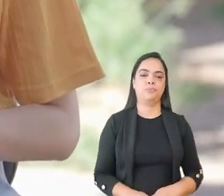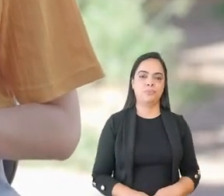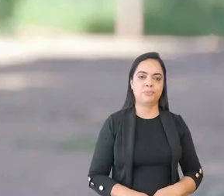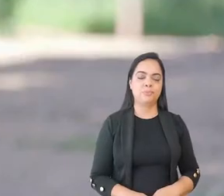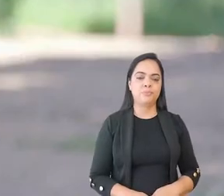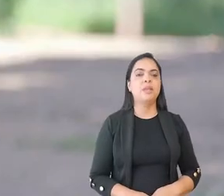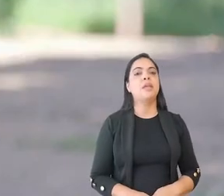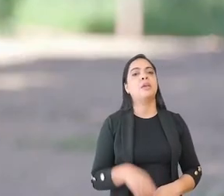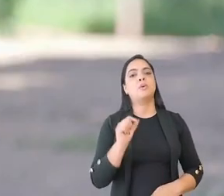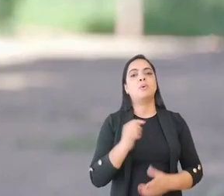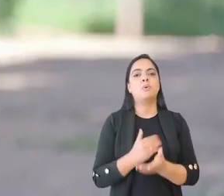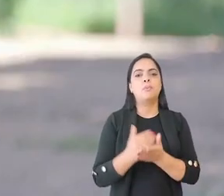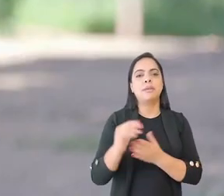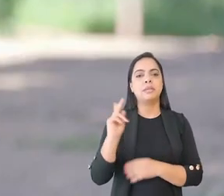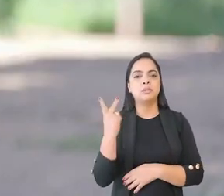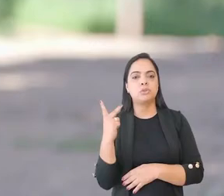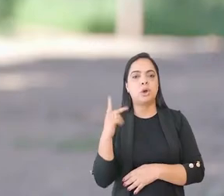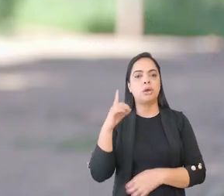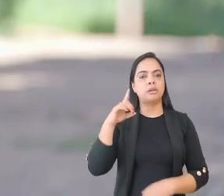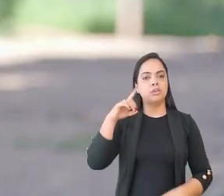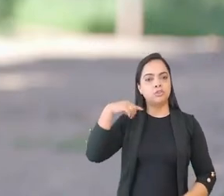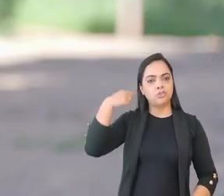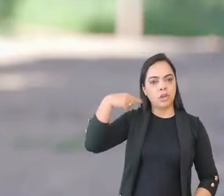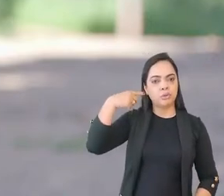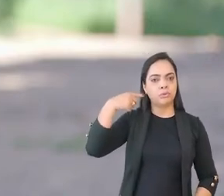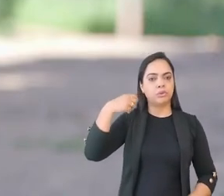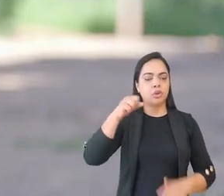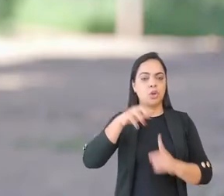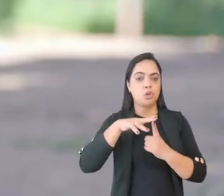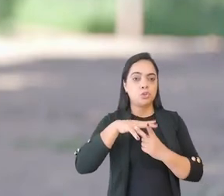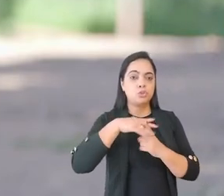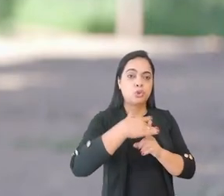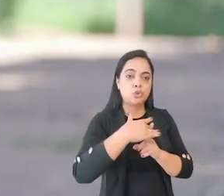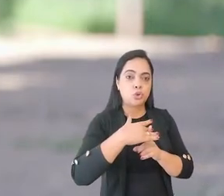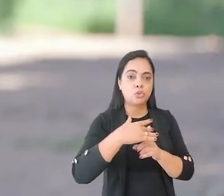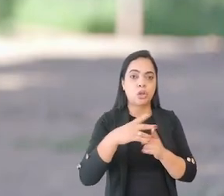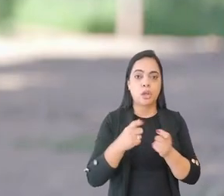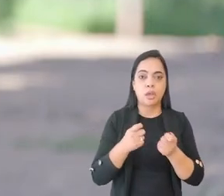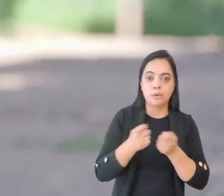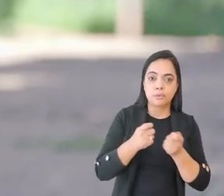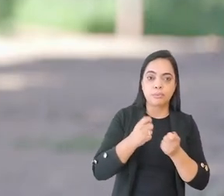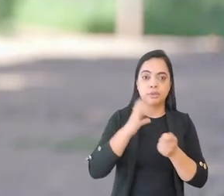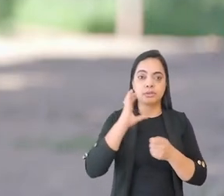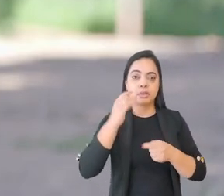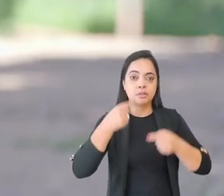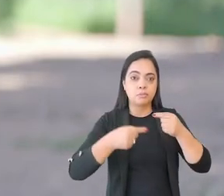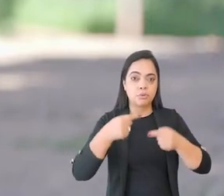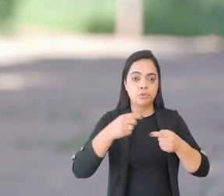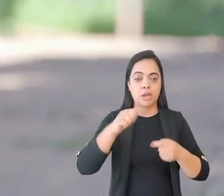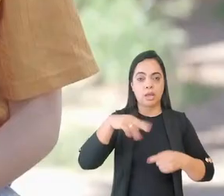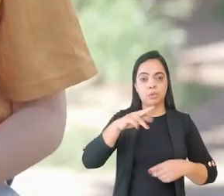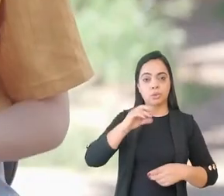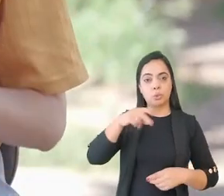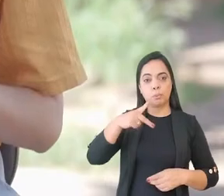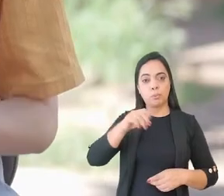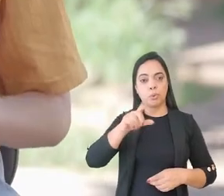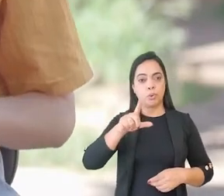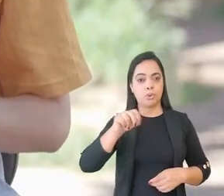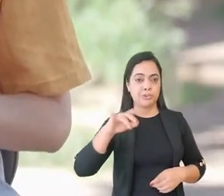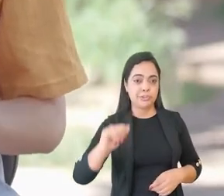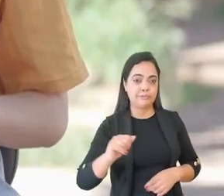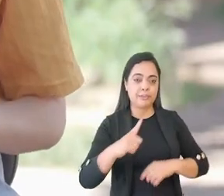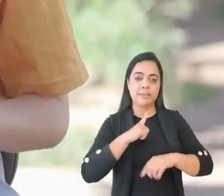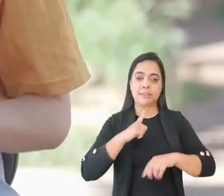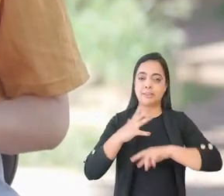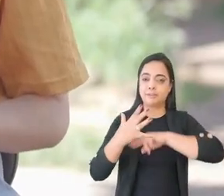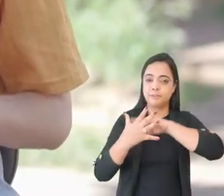áreas. Que vão desde a história, direito, sociologia, até economia, ciência política e antropologia. São muitas